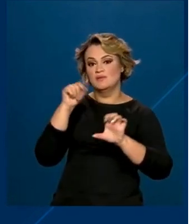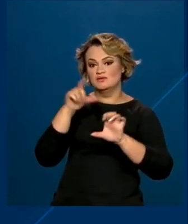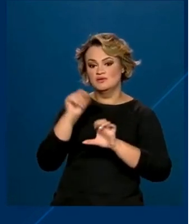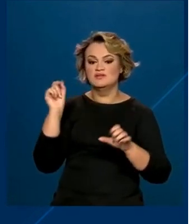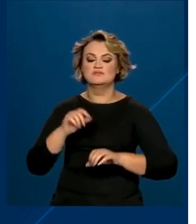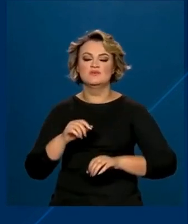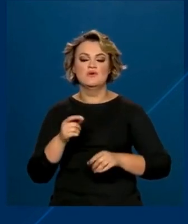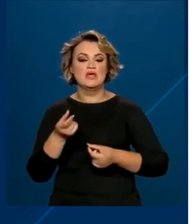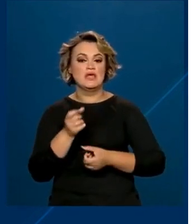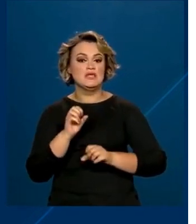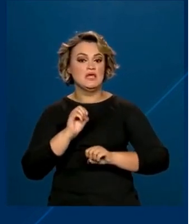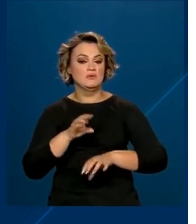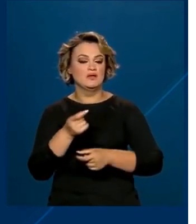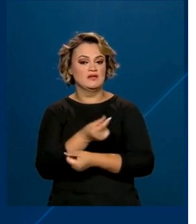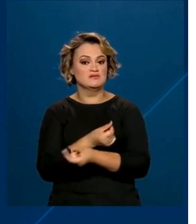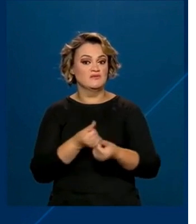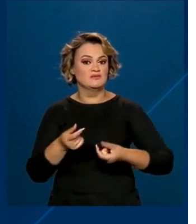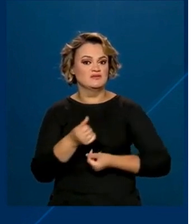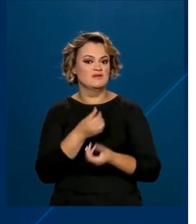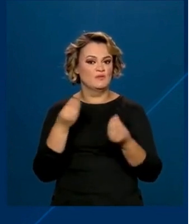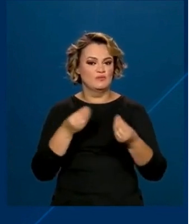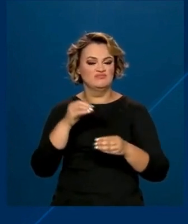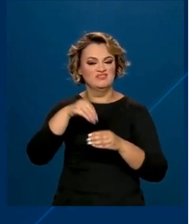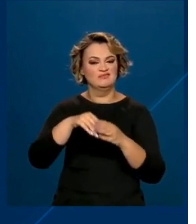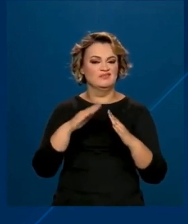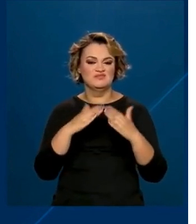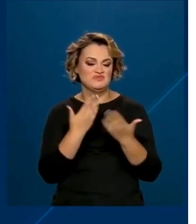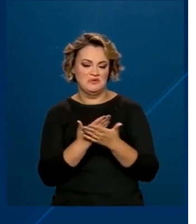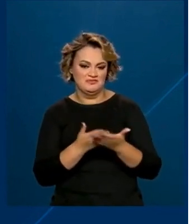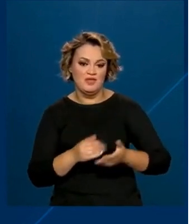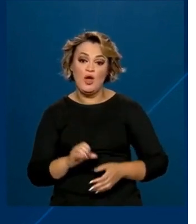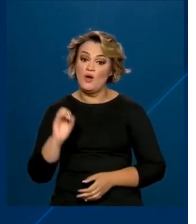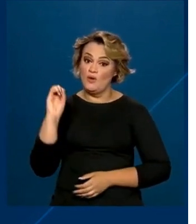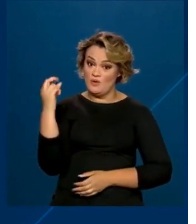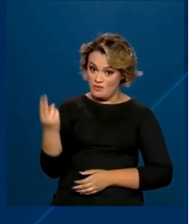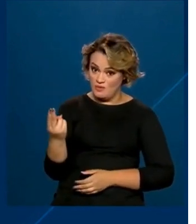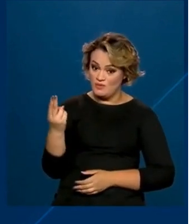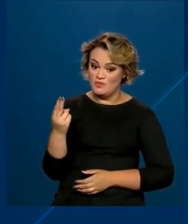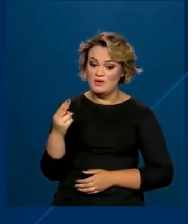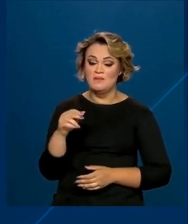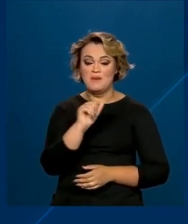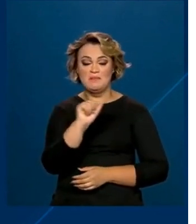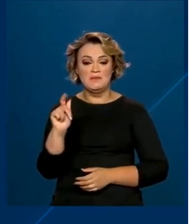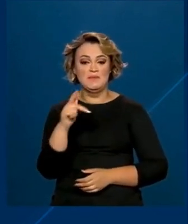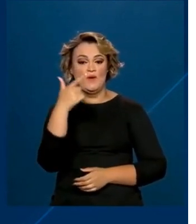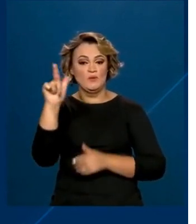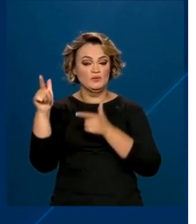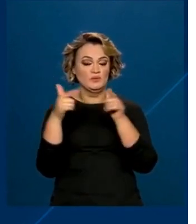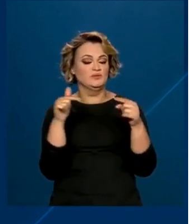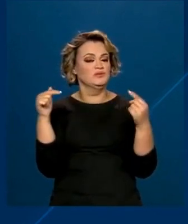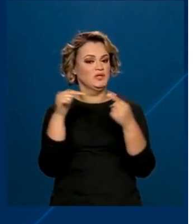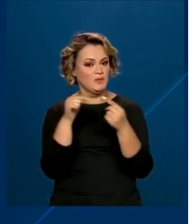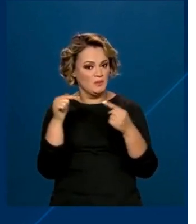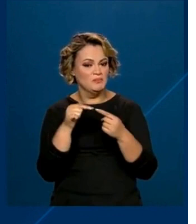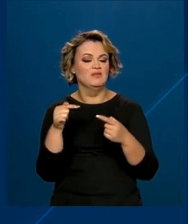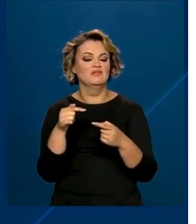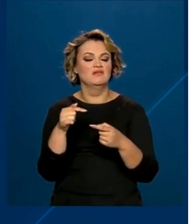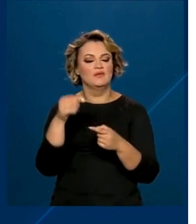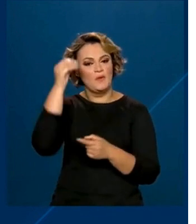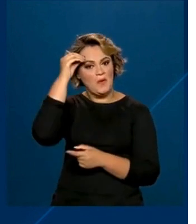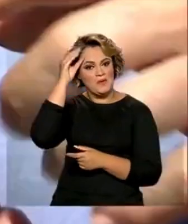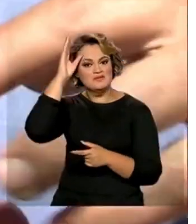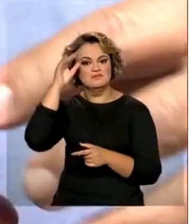educação financeira nas escolas, por exemplo. Ou ser guiado para outros aplicativos que oferecem mais